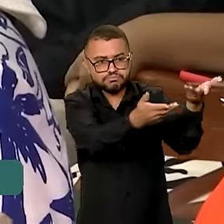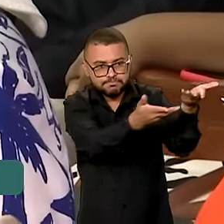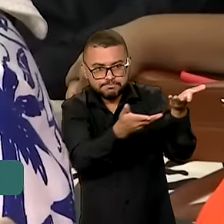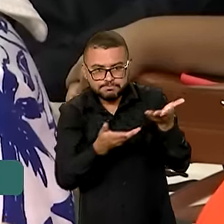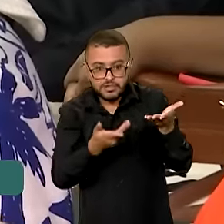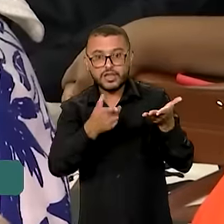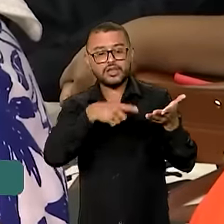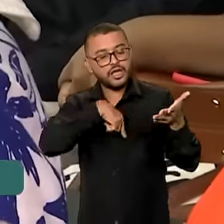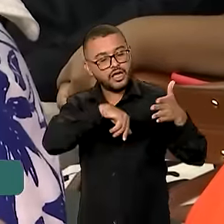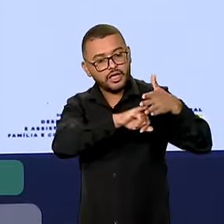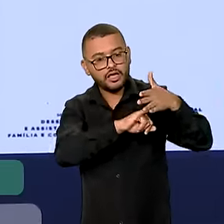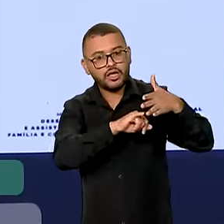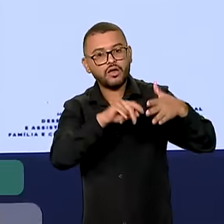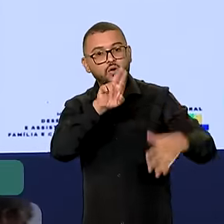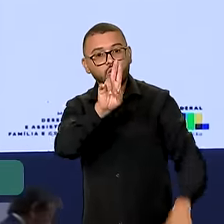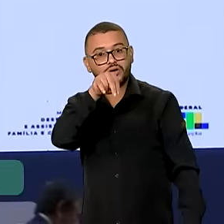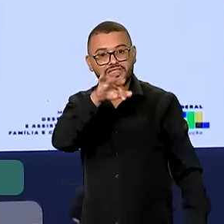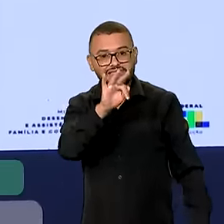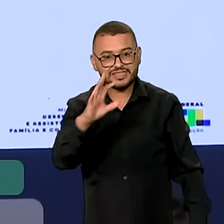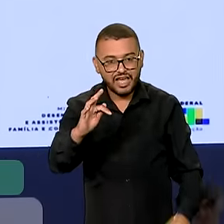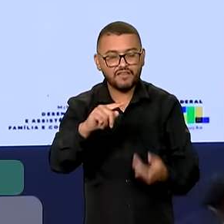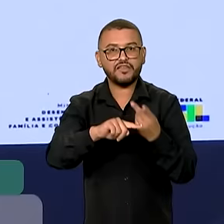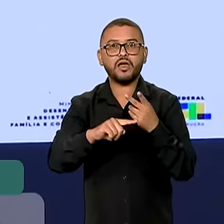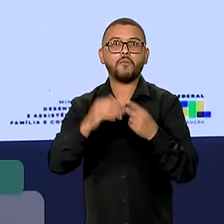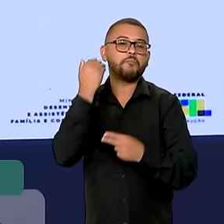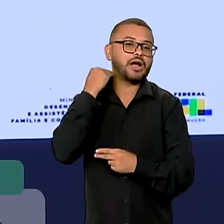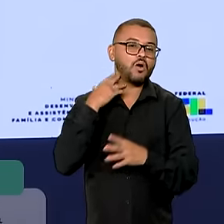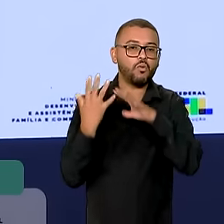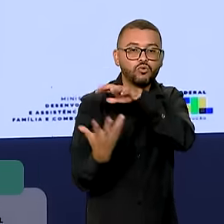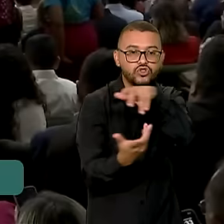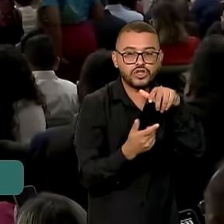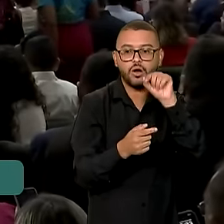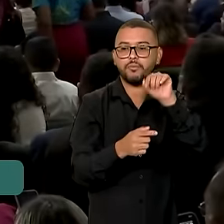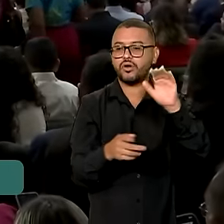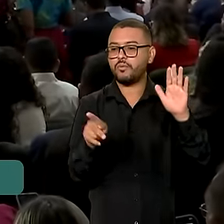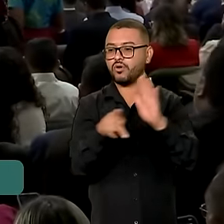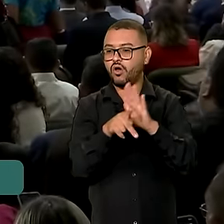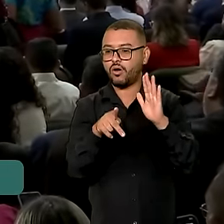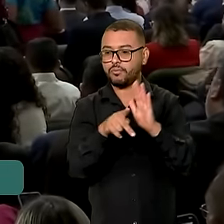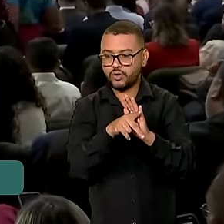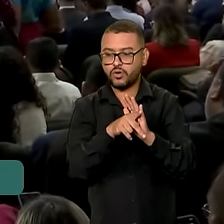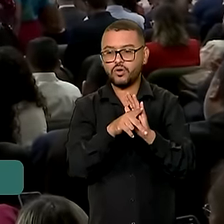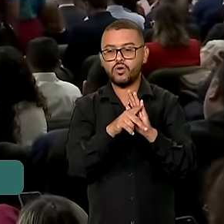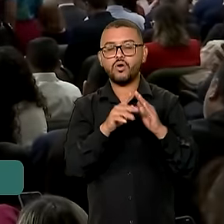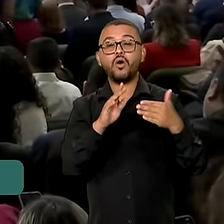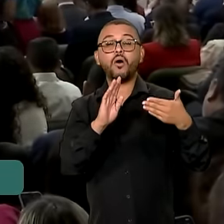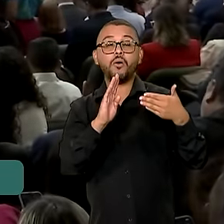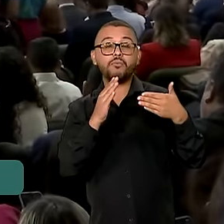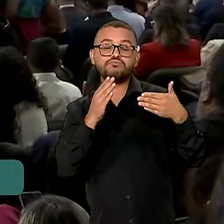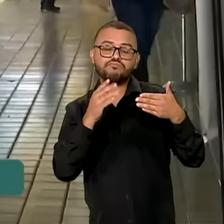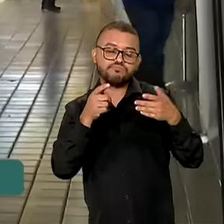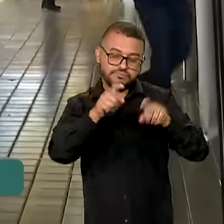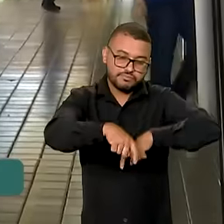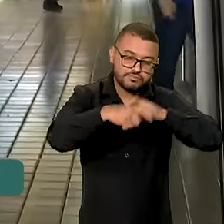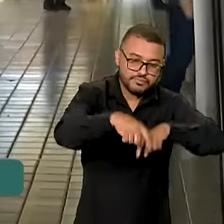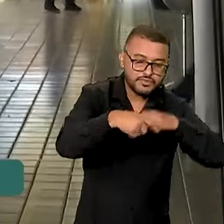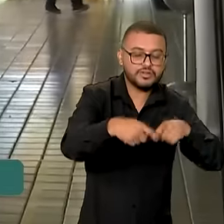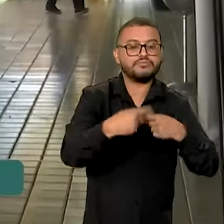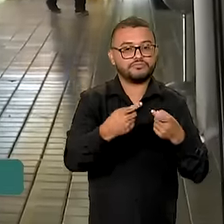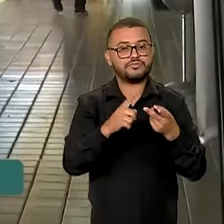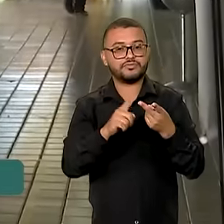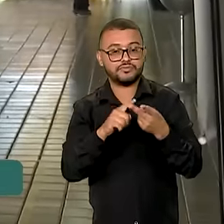internacionais, como Unicef, Banco Mundial e Organização das Nações Unidas para Alimentação e Agricultura. O